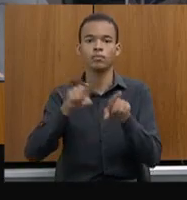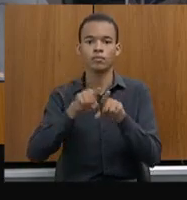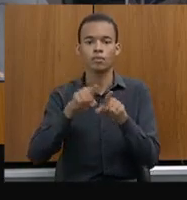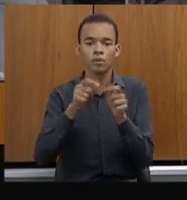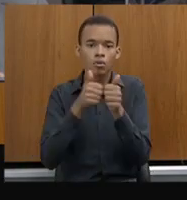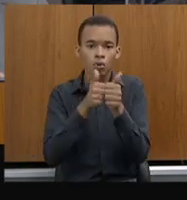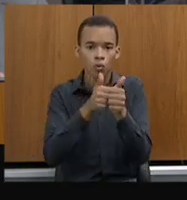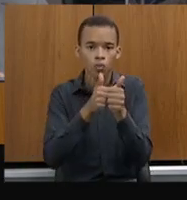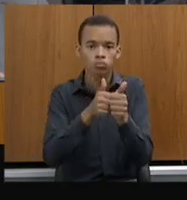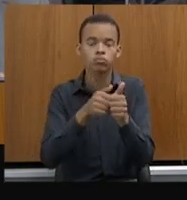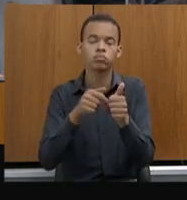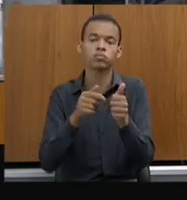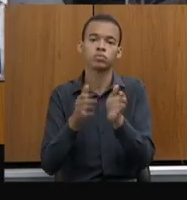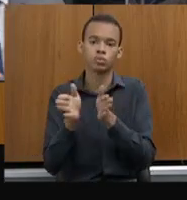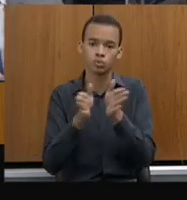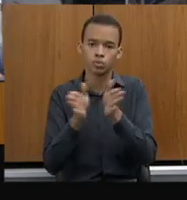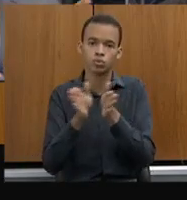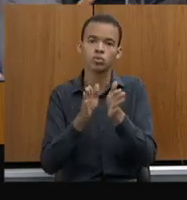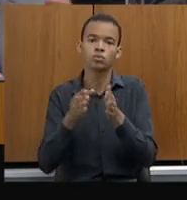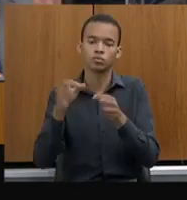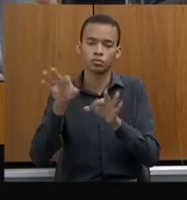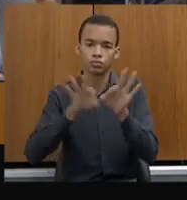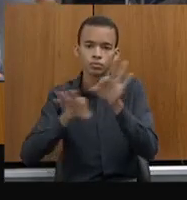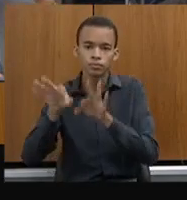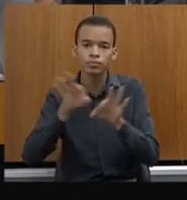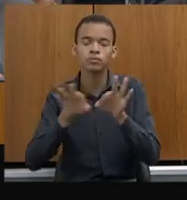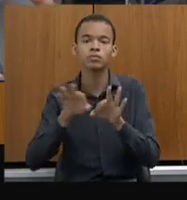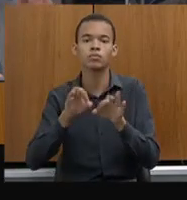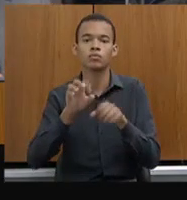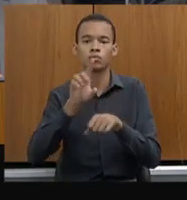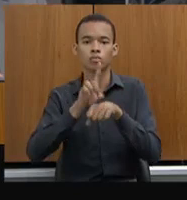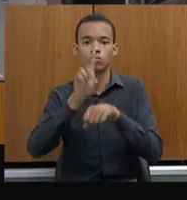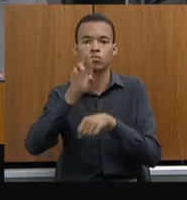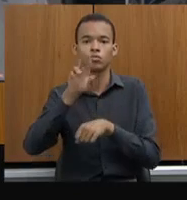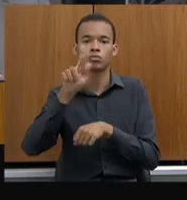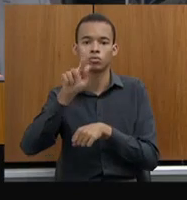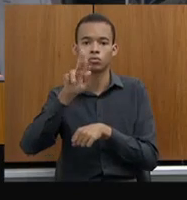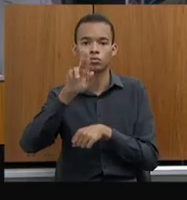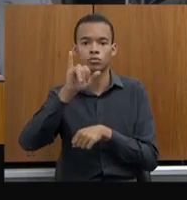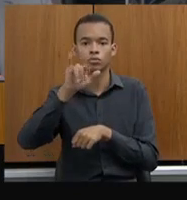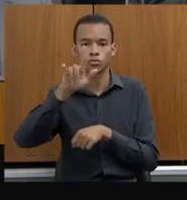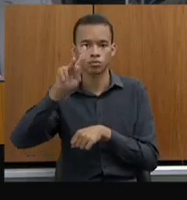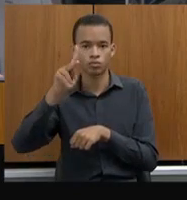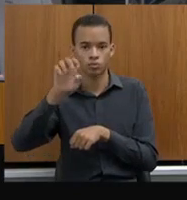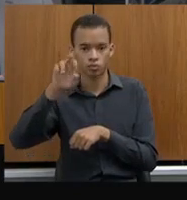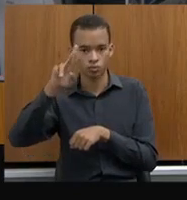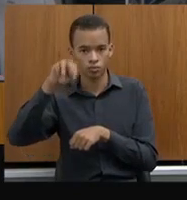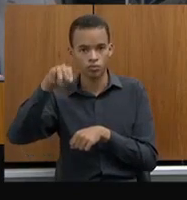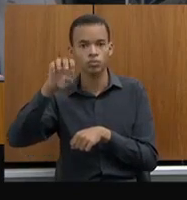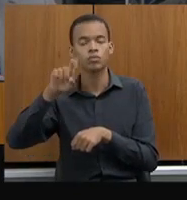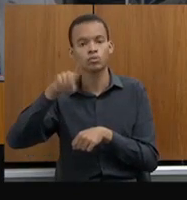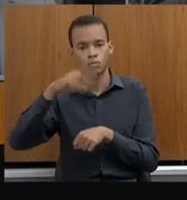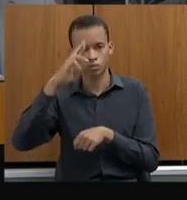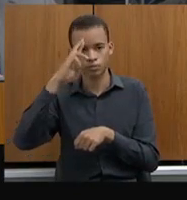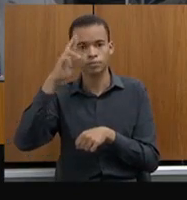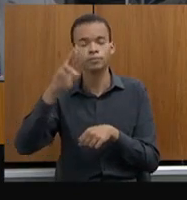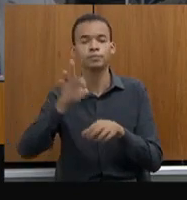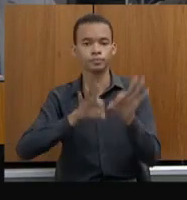assessoria de planejamento. O doutor Guilherme é o titular dessa assessoria de planejamento com a sua equipe, equipe